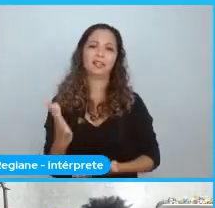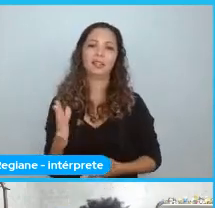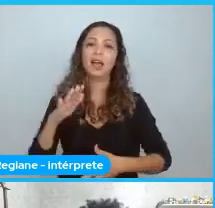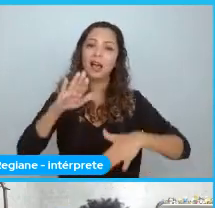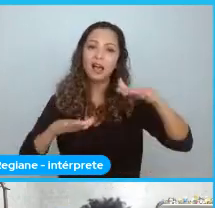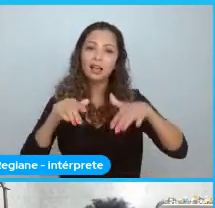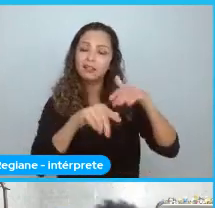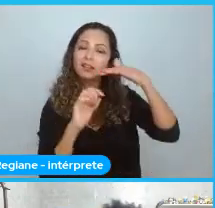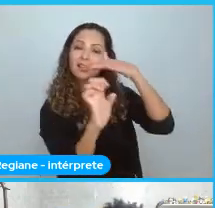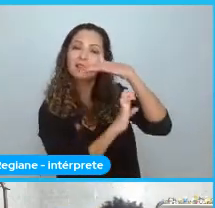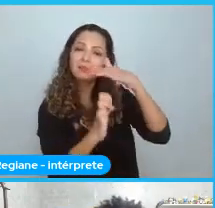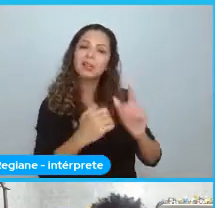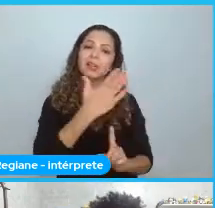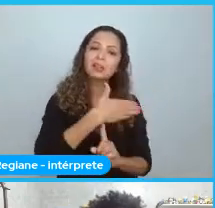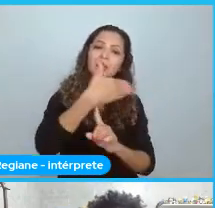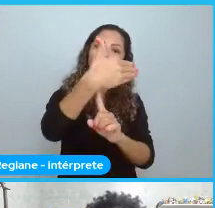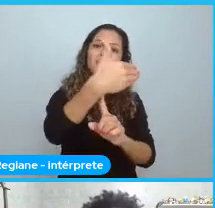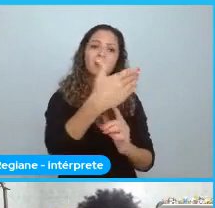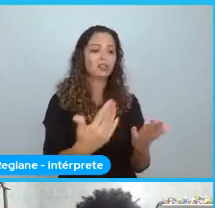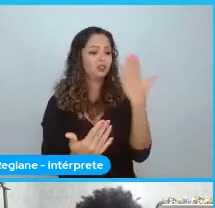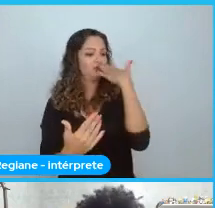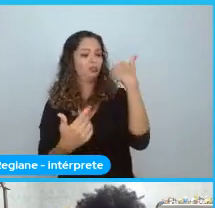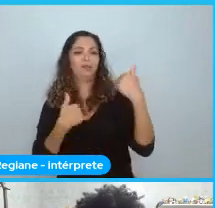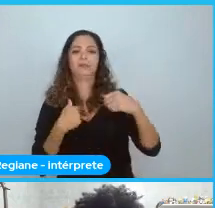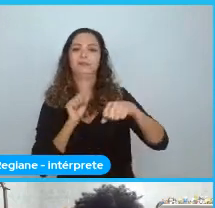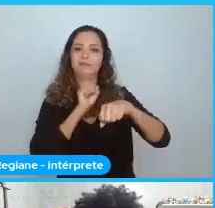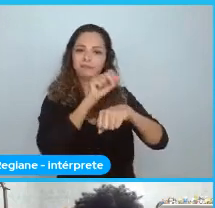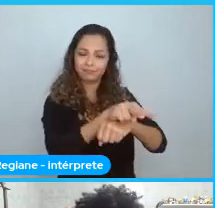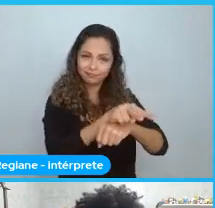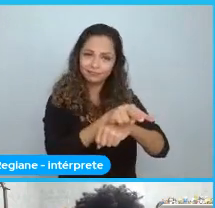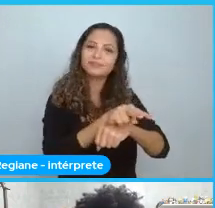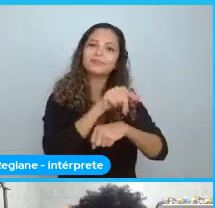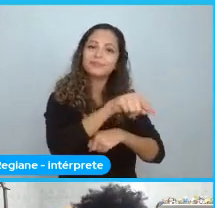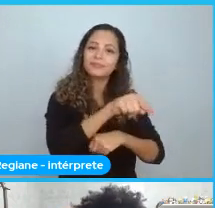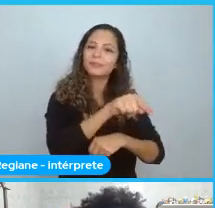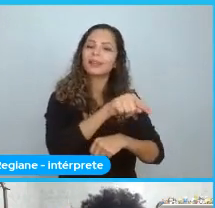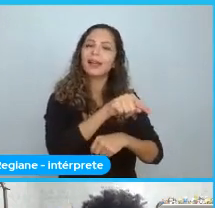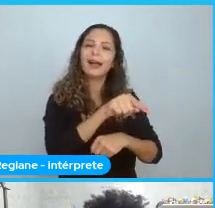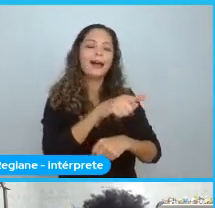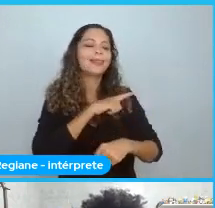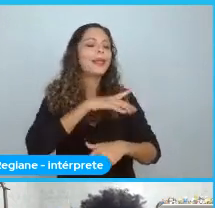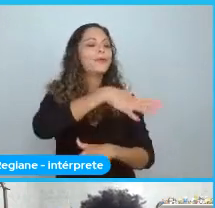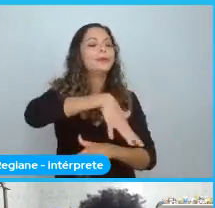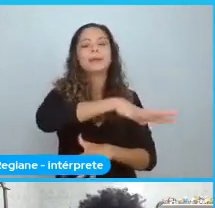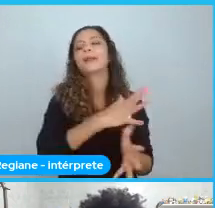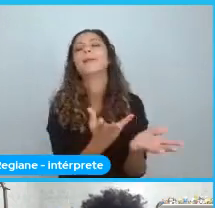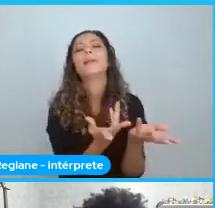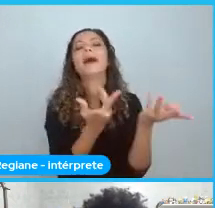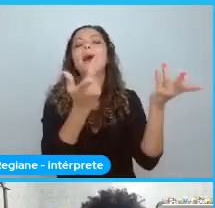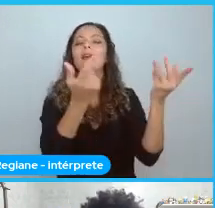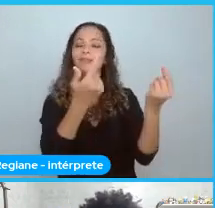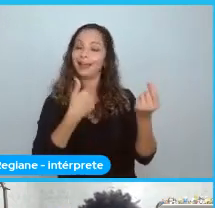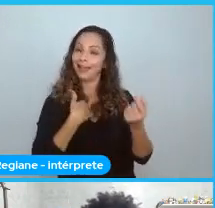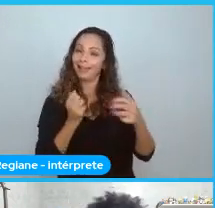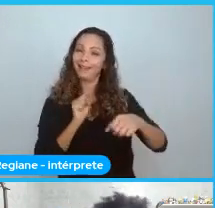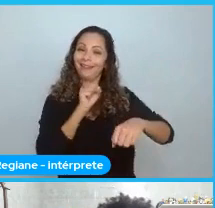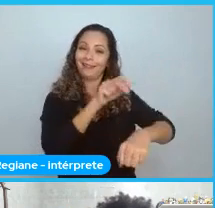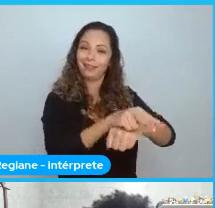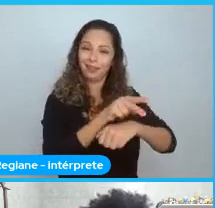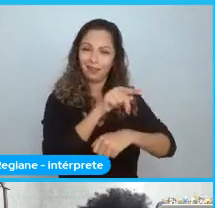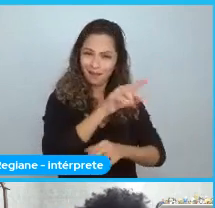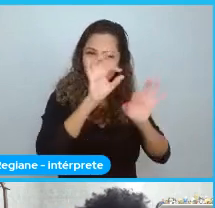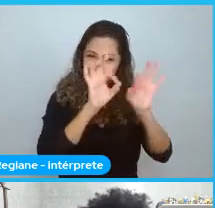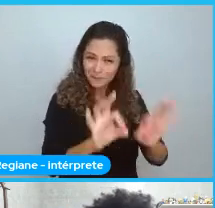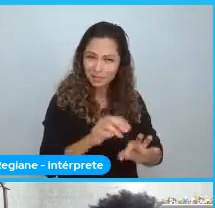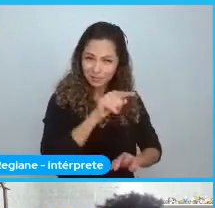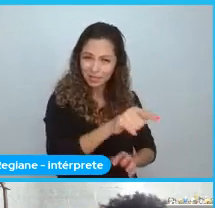Porque nós queremos você. Na verdade. Quando elas. Quando elas. Estão dizendo isso. Será que. Elas estão realmente. Se preocupando. Que elas querem